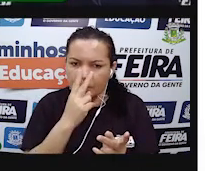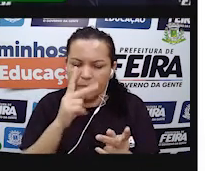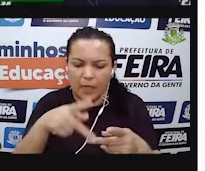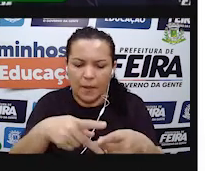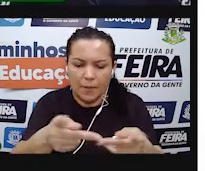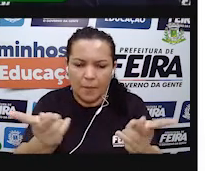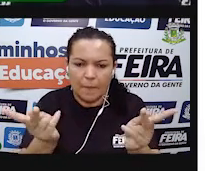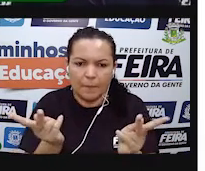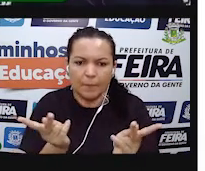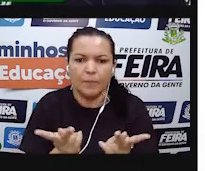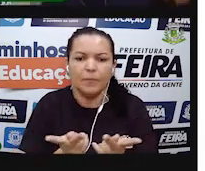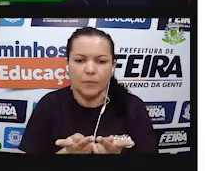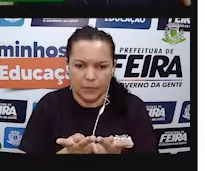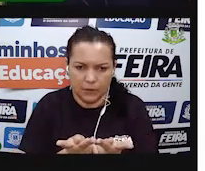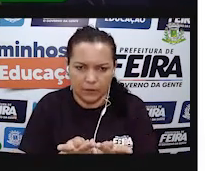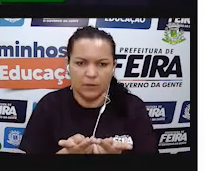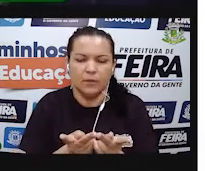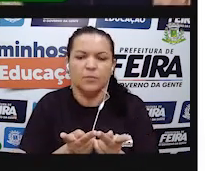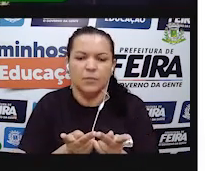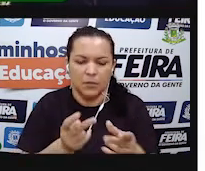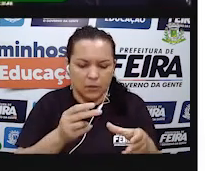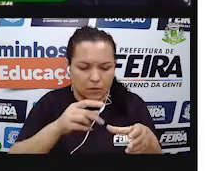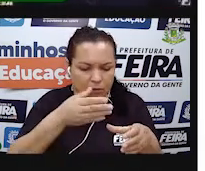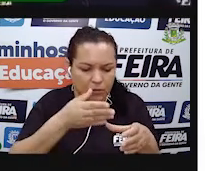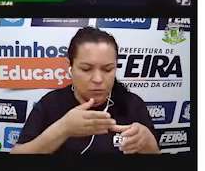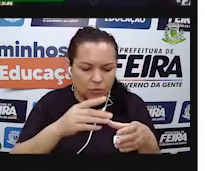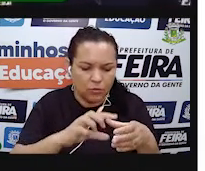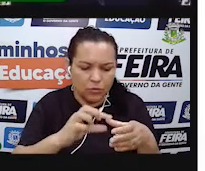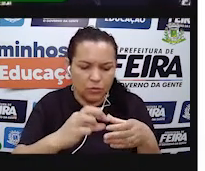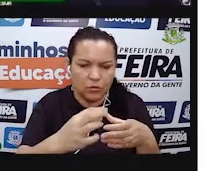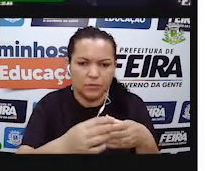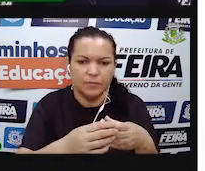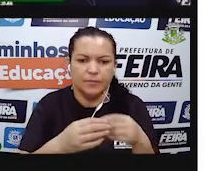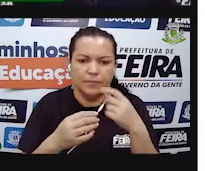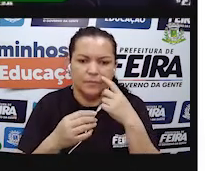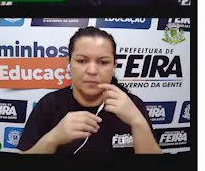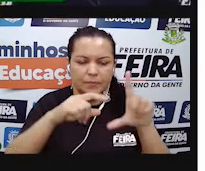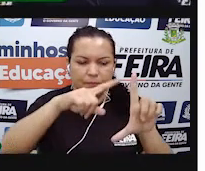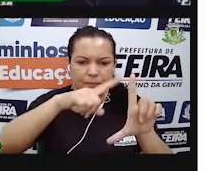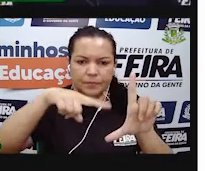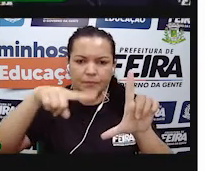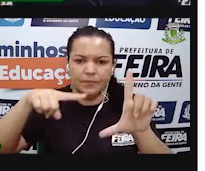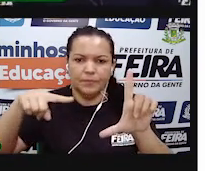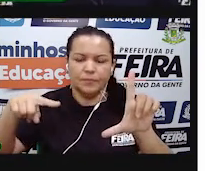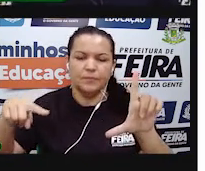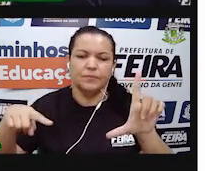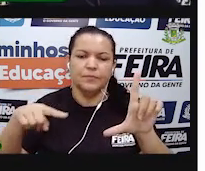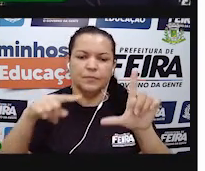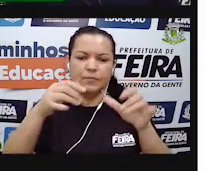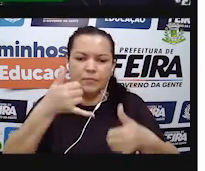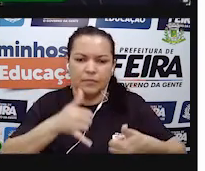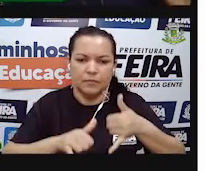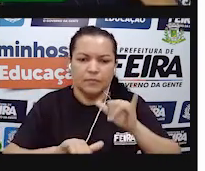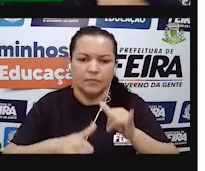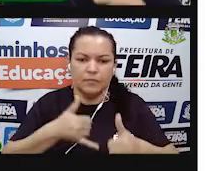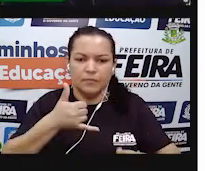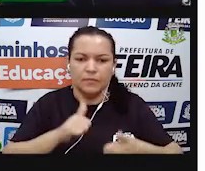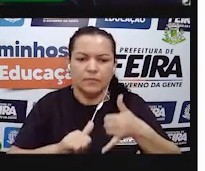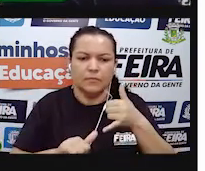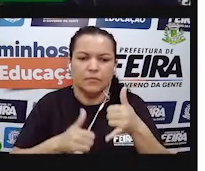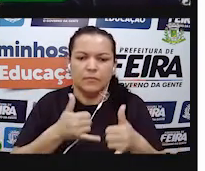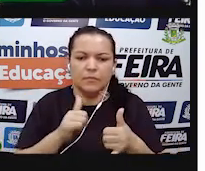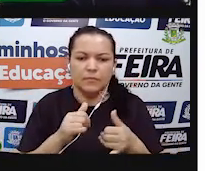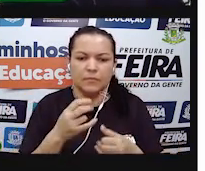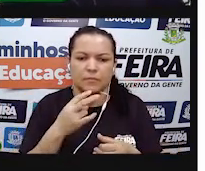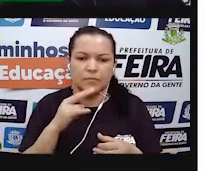como gráfico de pizza, né? Porque ele parece uma pizza sendo fatiada. Lá no